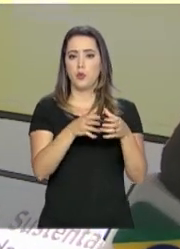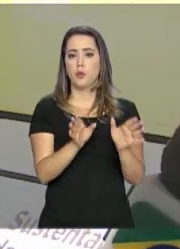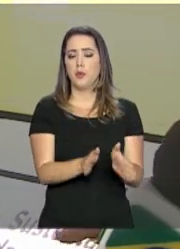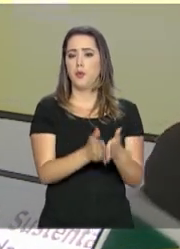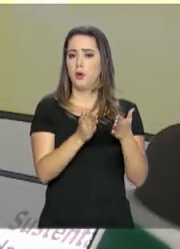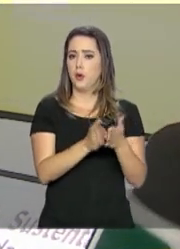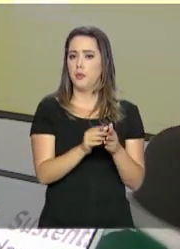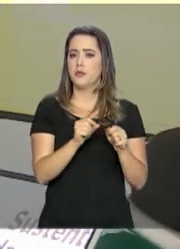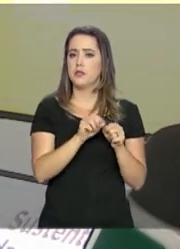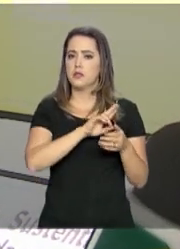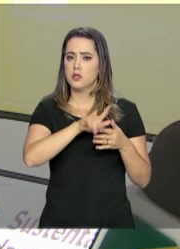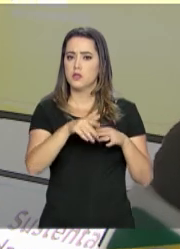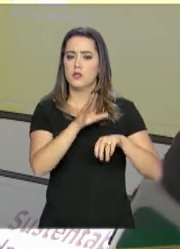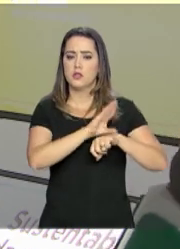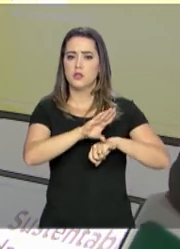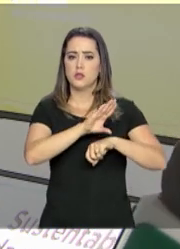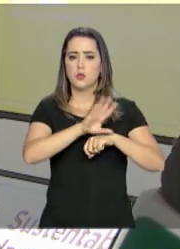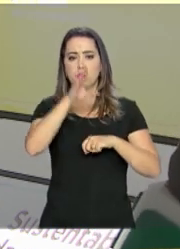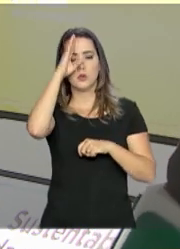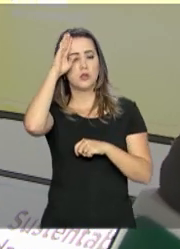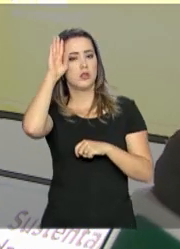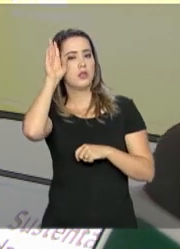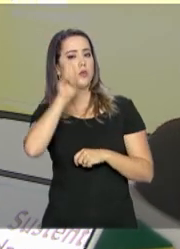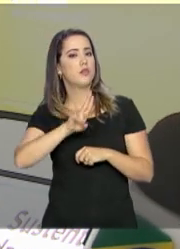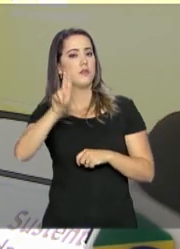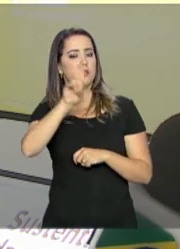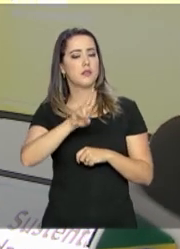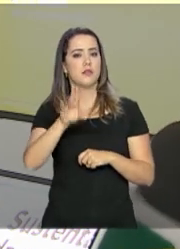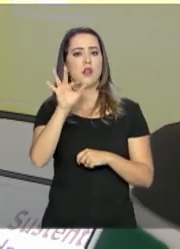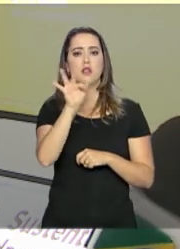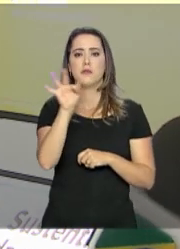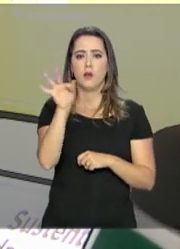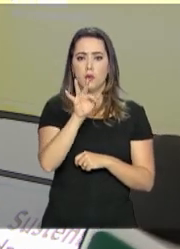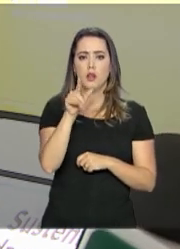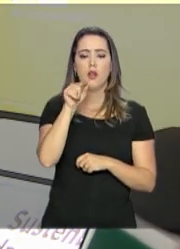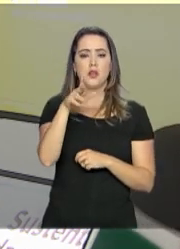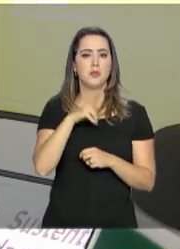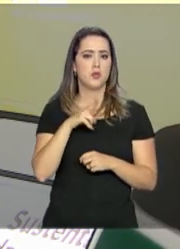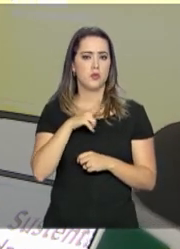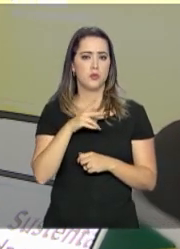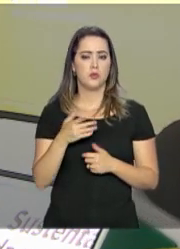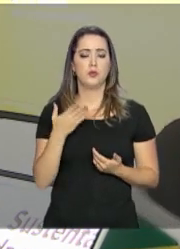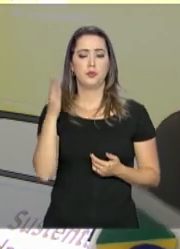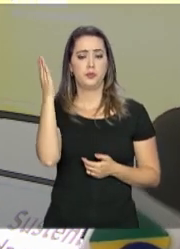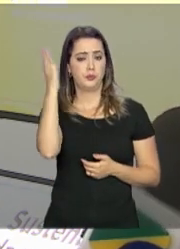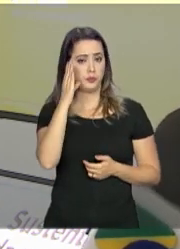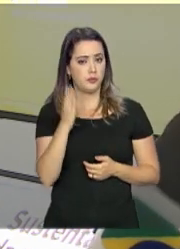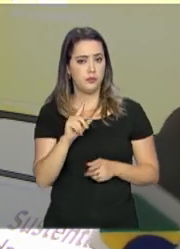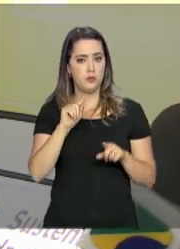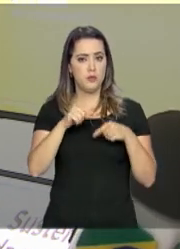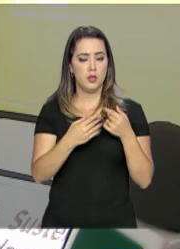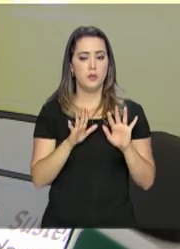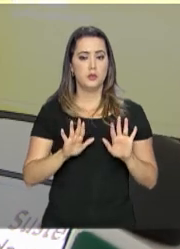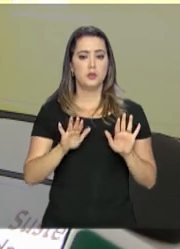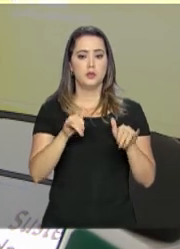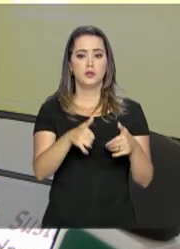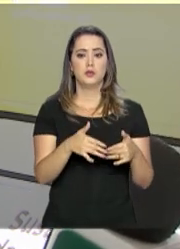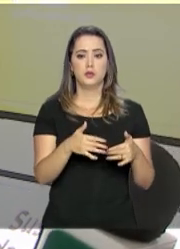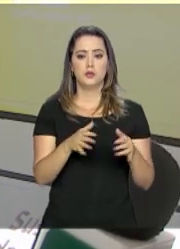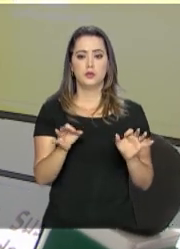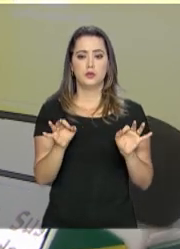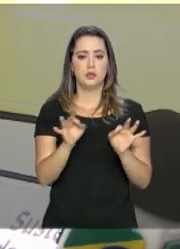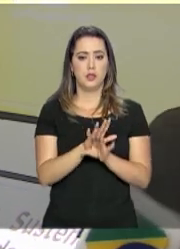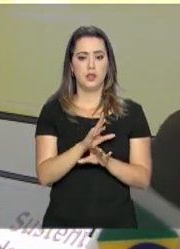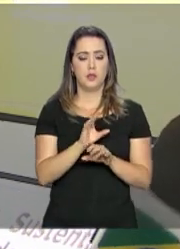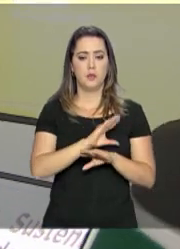cursarem diferentes tipos de cursos em universidades, faculdades, privadas particulares no país. Depois que ele termina o